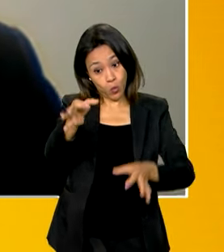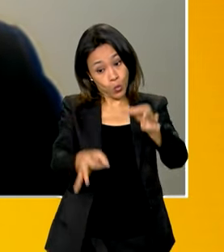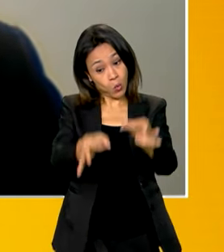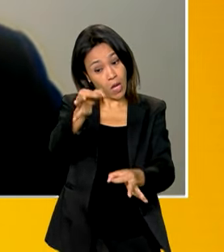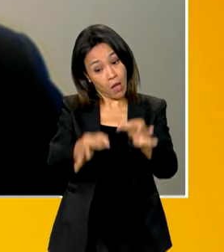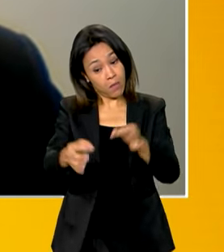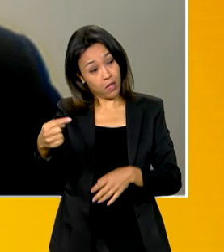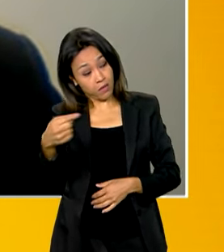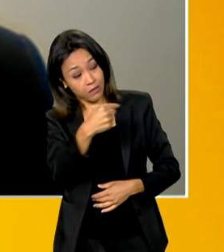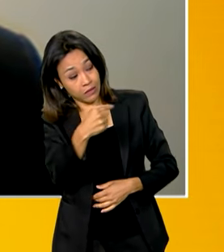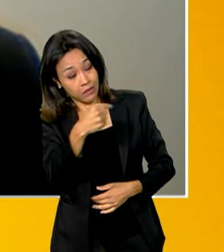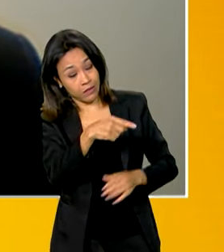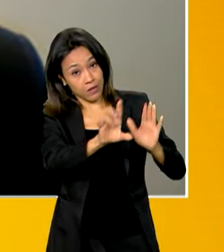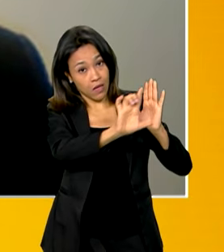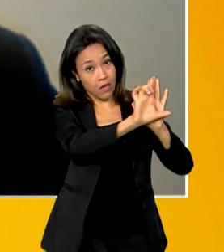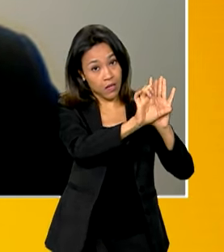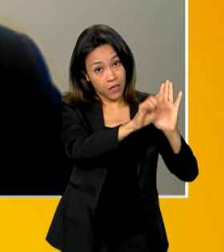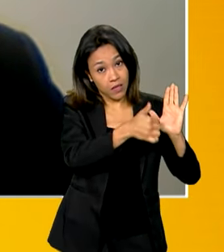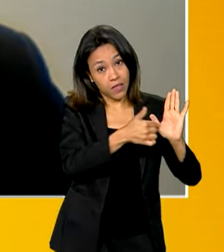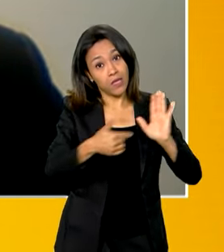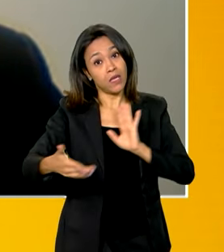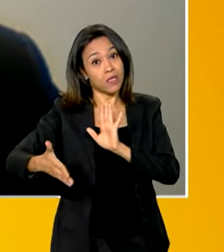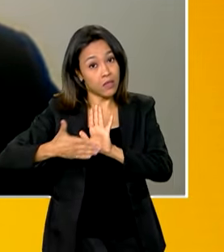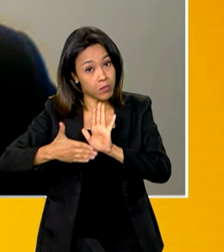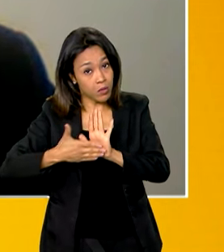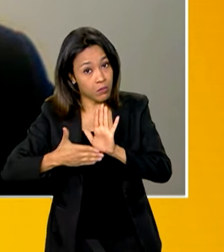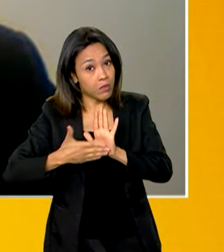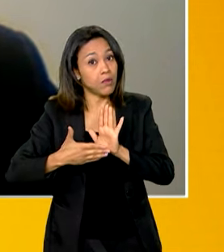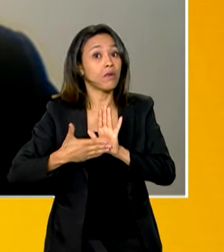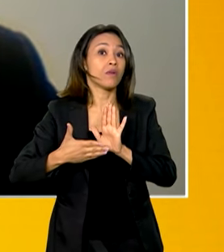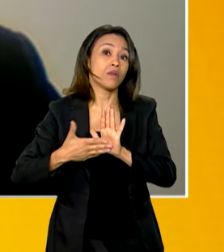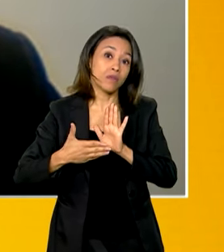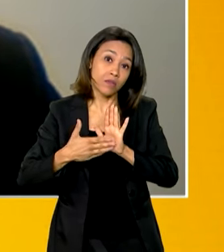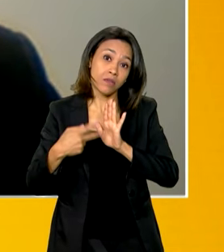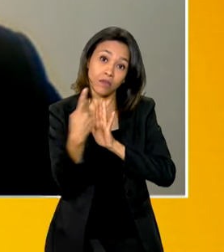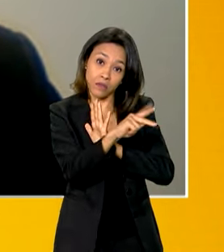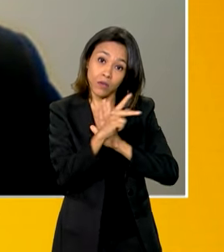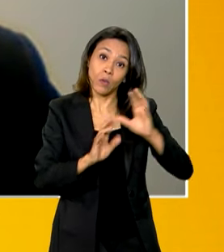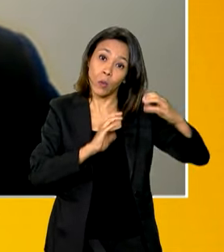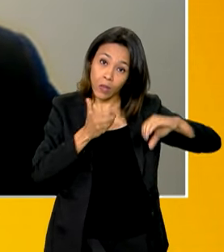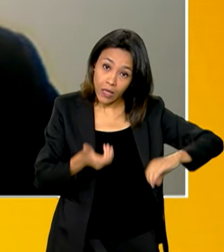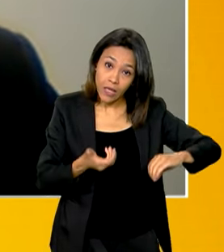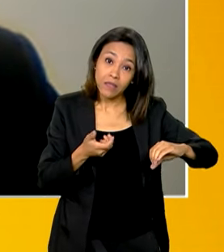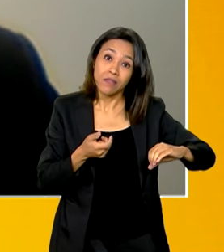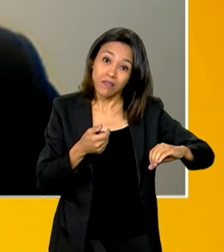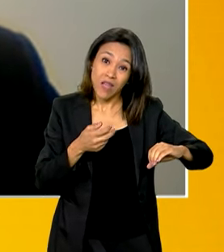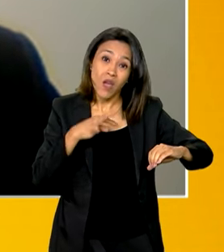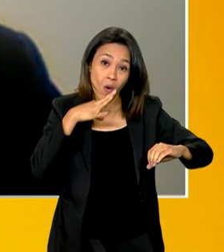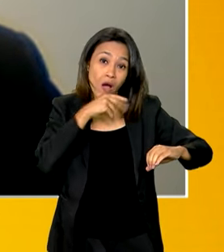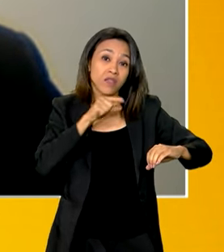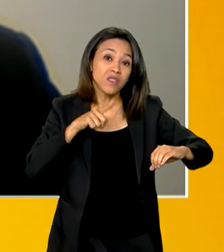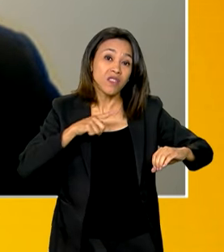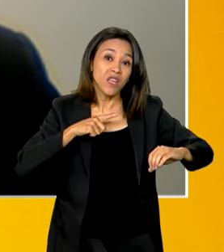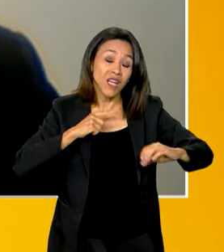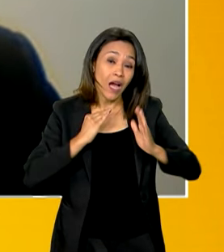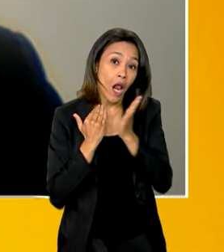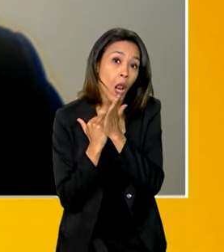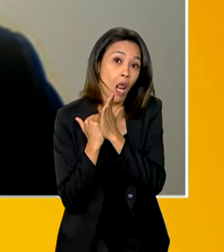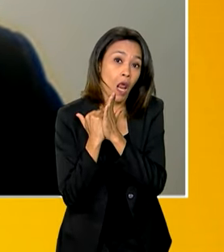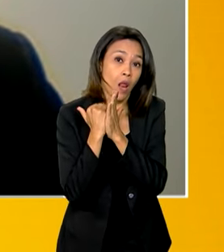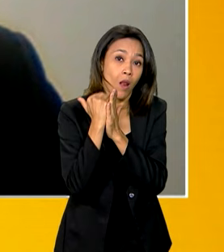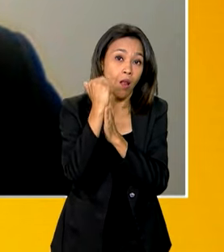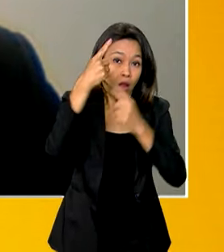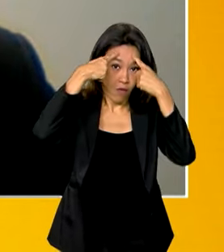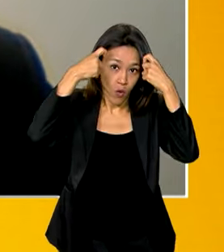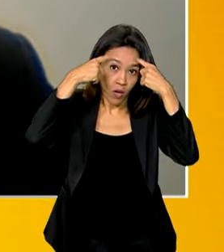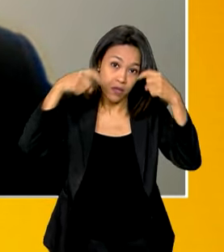temporal e essas iniciativas que elas vêm sendo propositadas pelo próprio Congresso Nacional têm acirrado, de fato, o conflito envolvendo comunidades